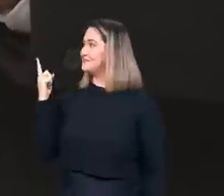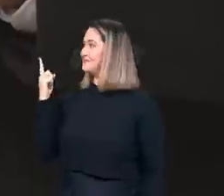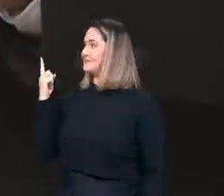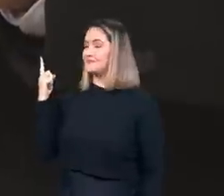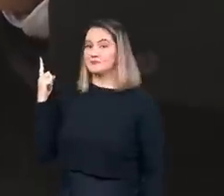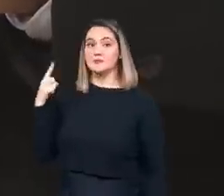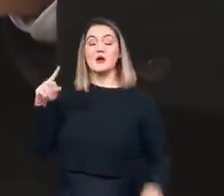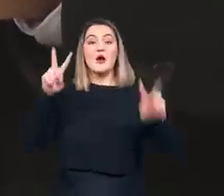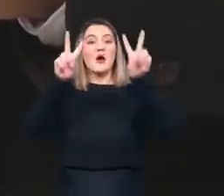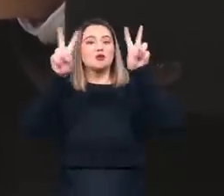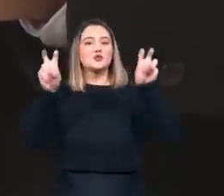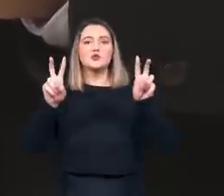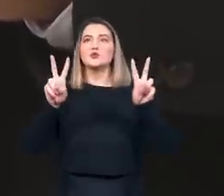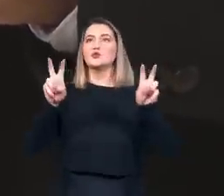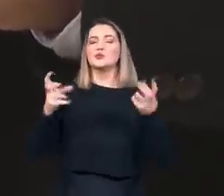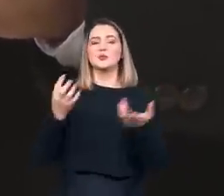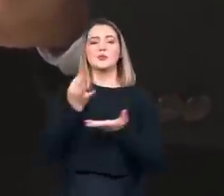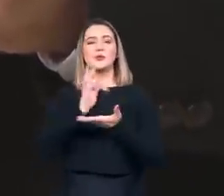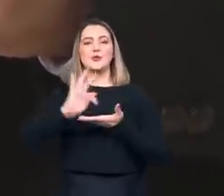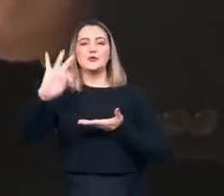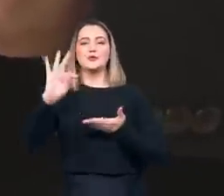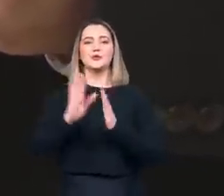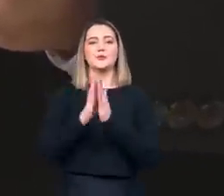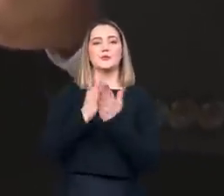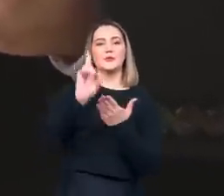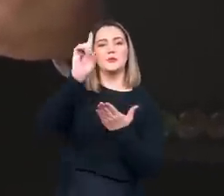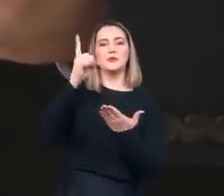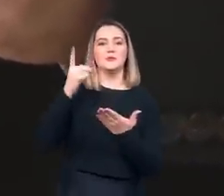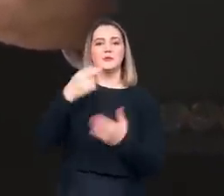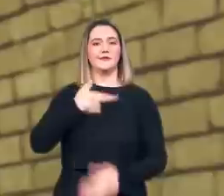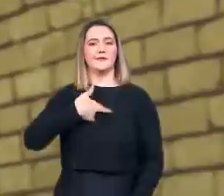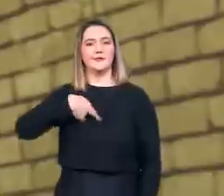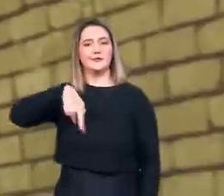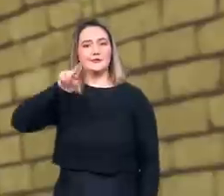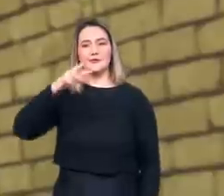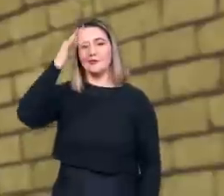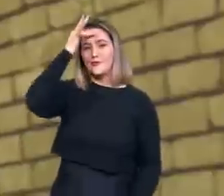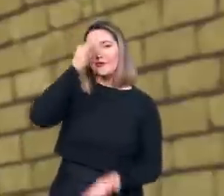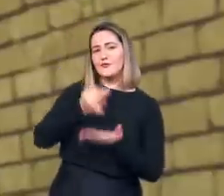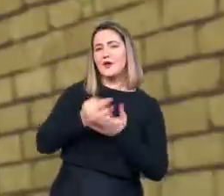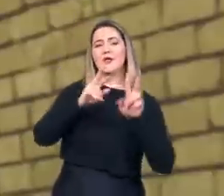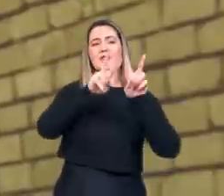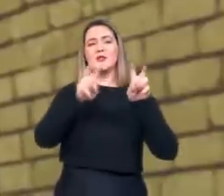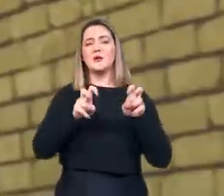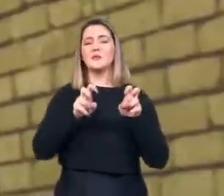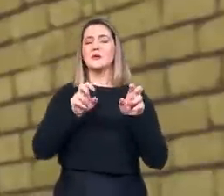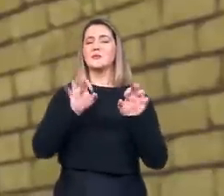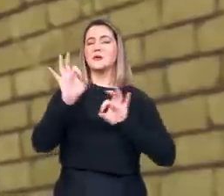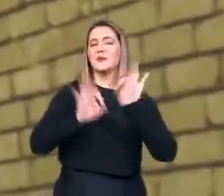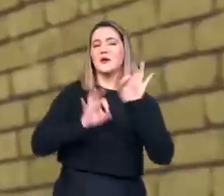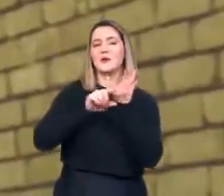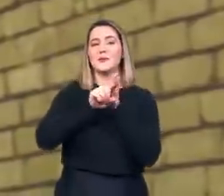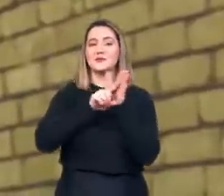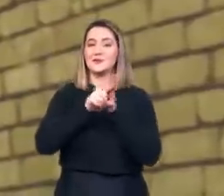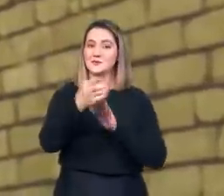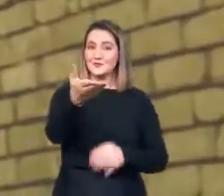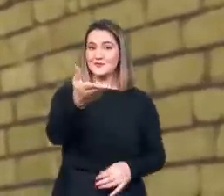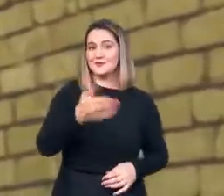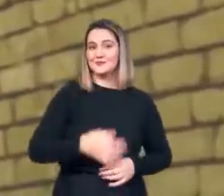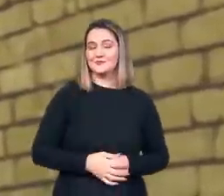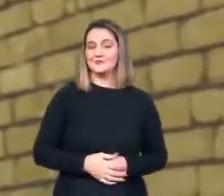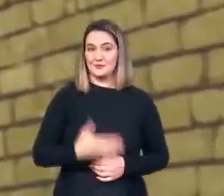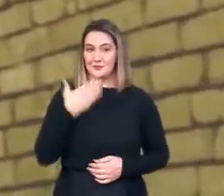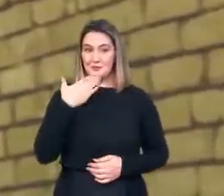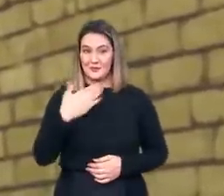com muitos assuntos sobre teologia, Bíblia, religião, fé, coisas preparadas com muito carinho para você e sua família. Para pedi-lo